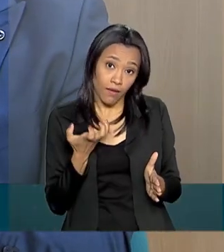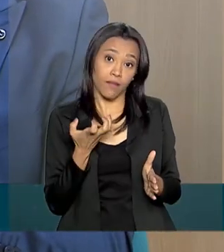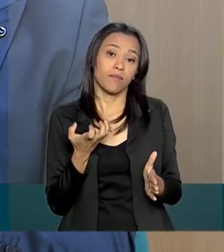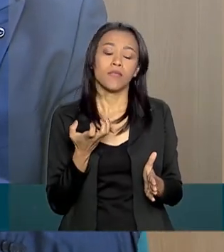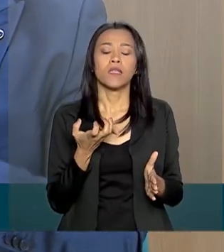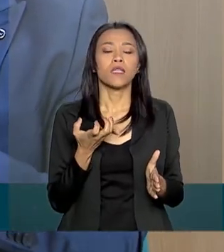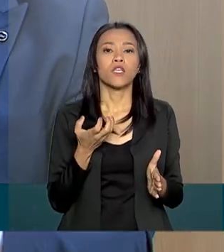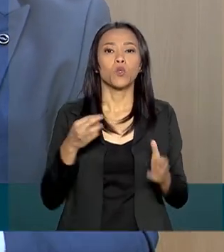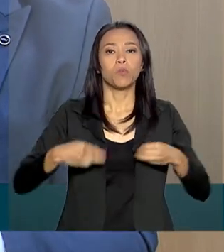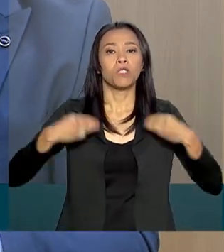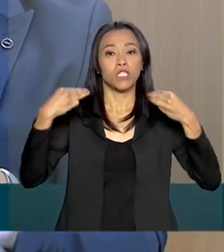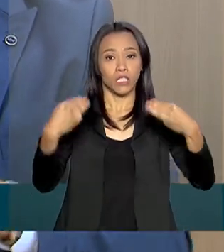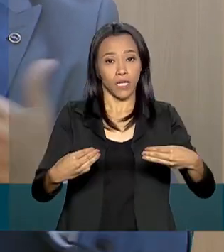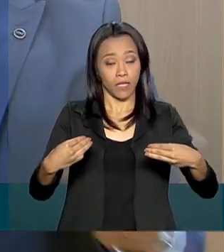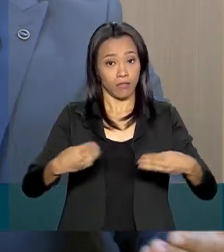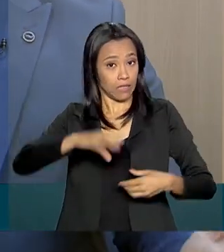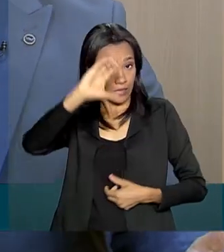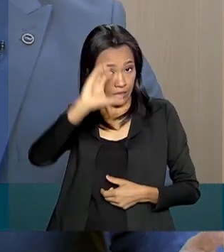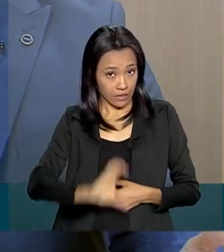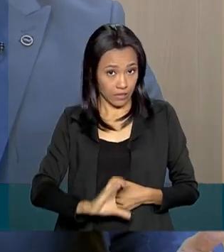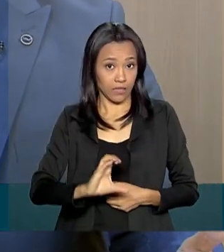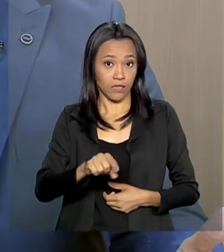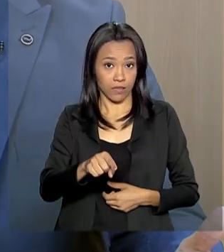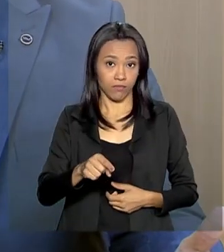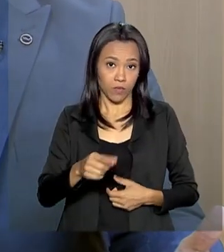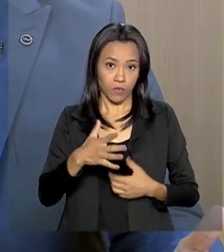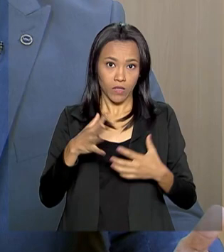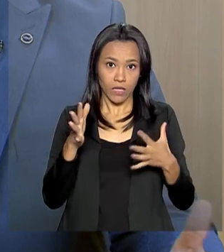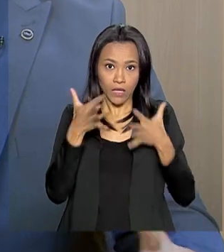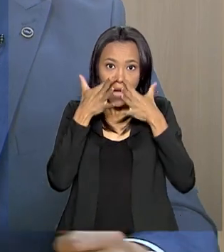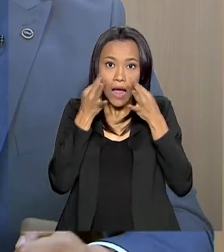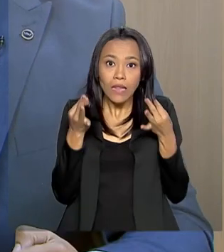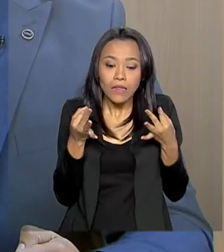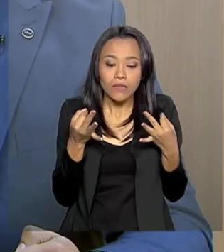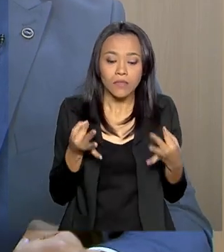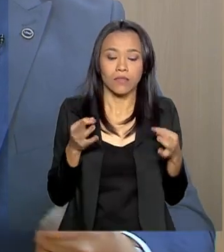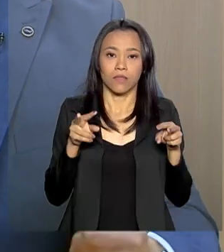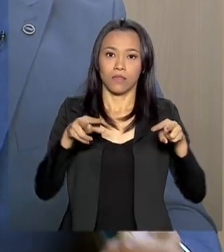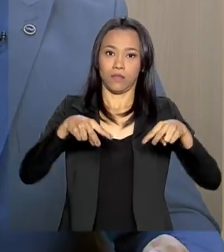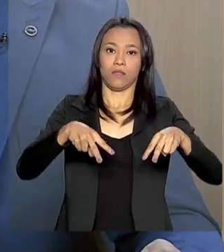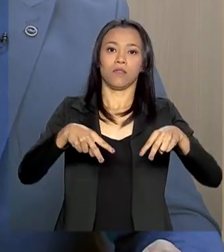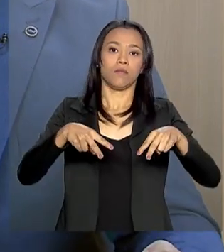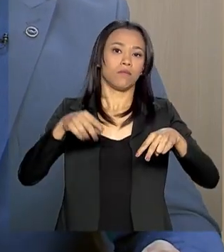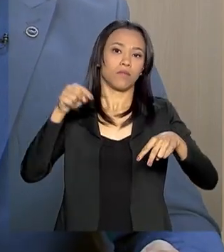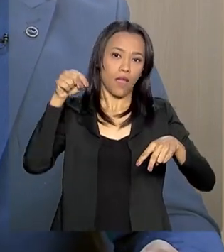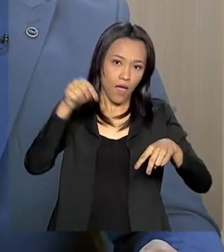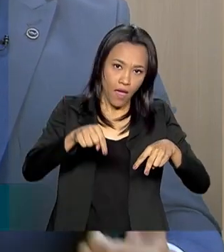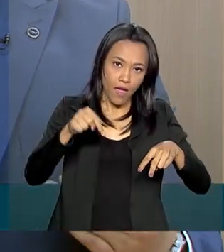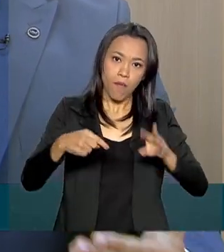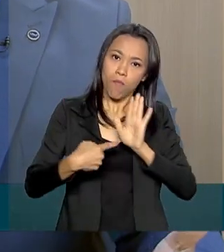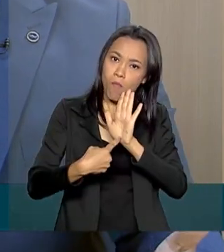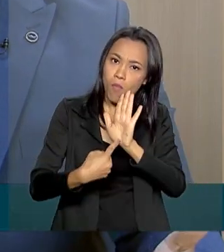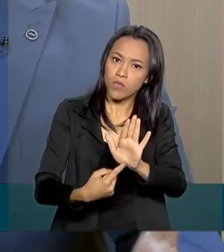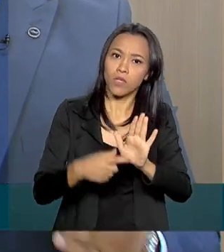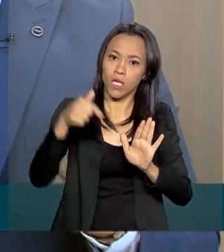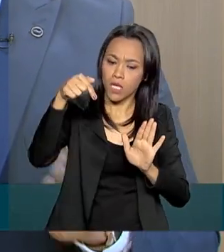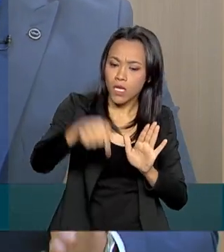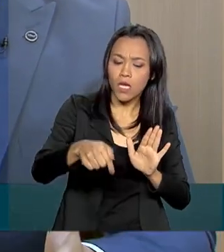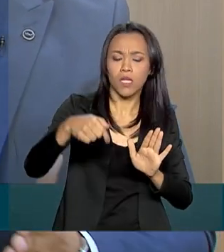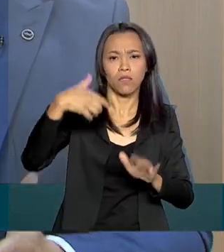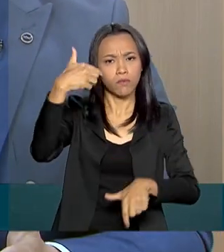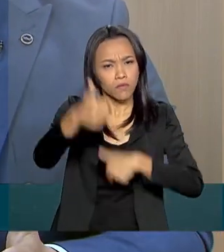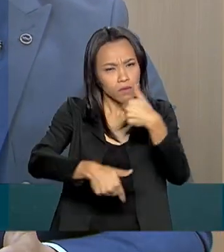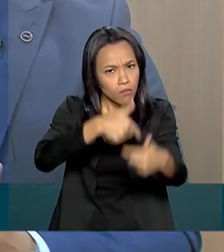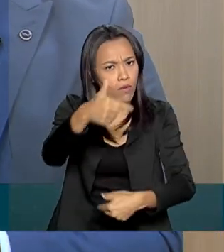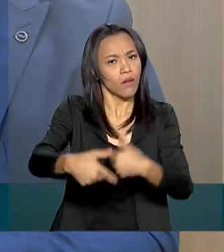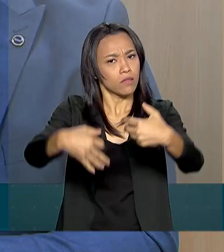Cidadania, porque isso, na região que ele desempenha as atividades culturais, é uma forma de credenciamento para mostrar que ele atua de